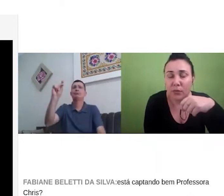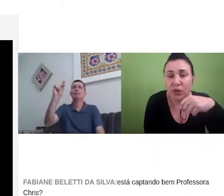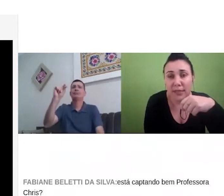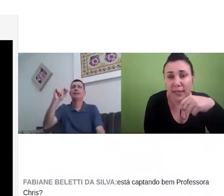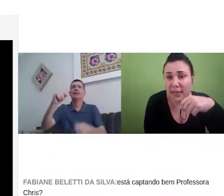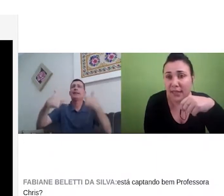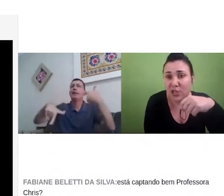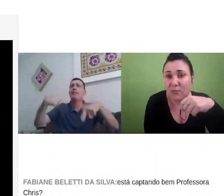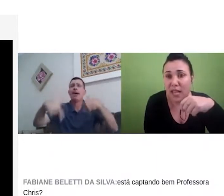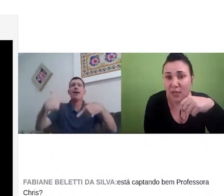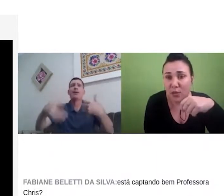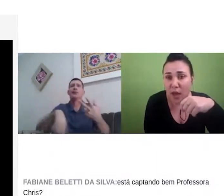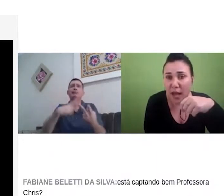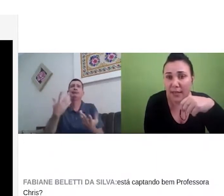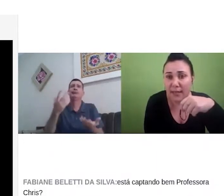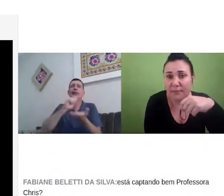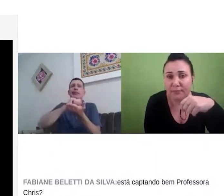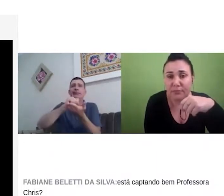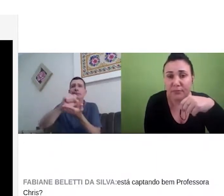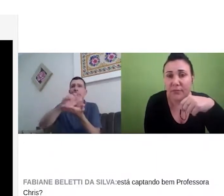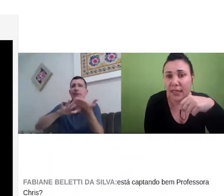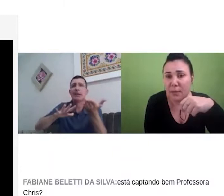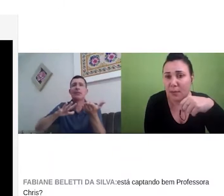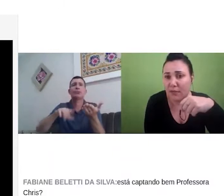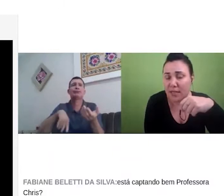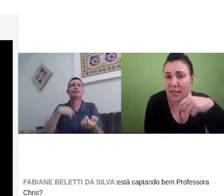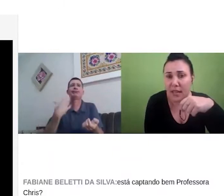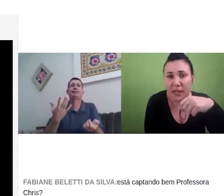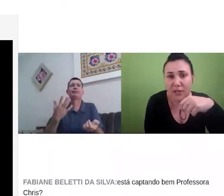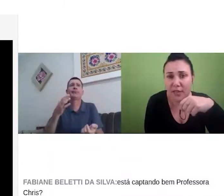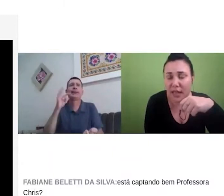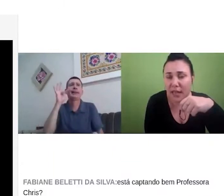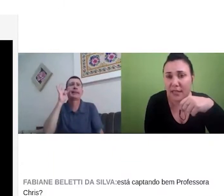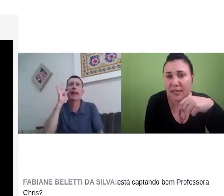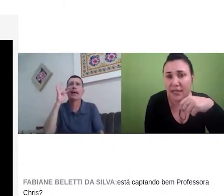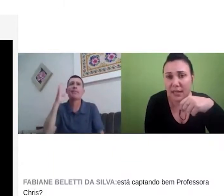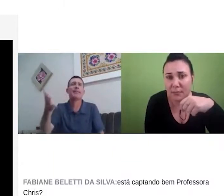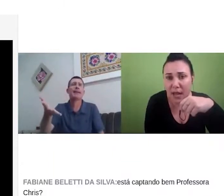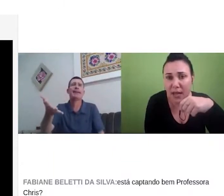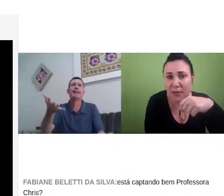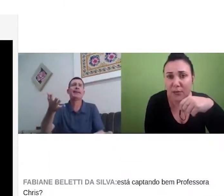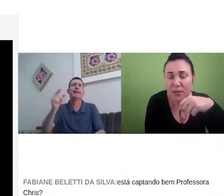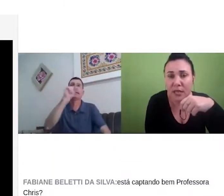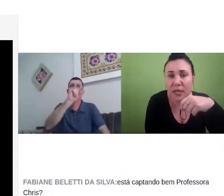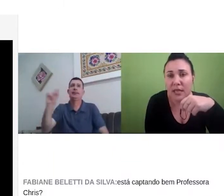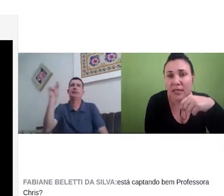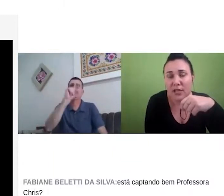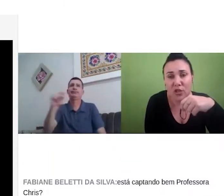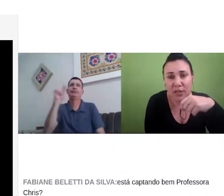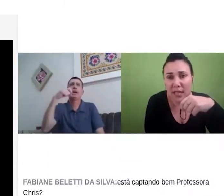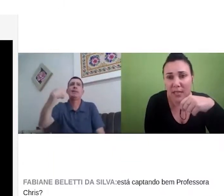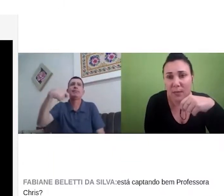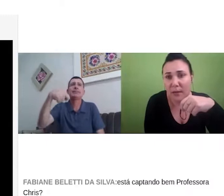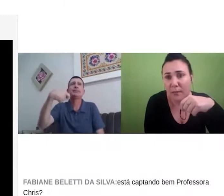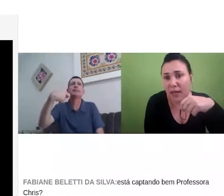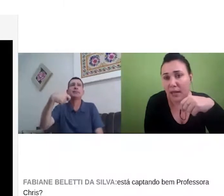utilizar estratégias mais visuais, até mesmo para fazer atividades, trabalhos, seja